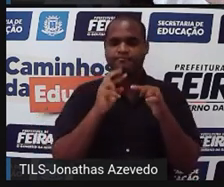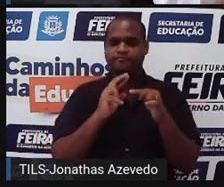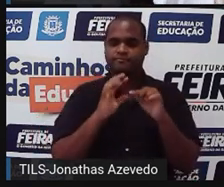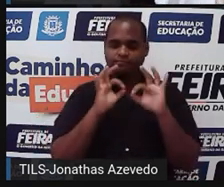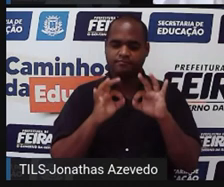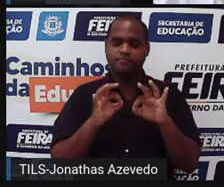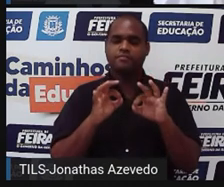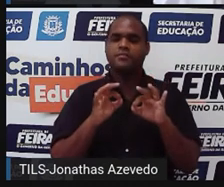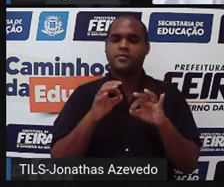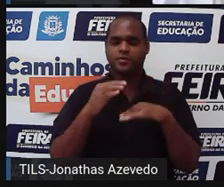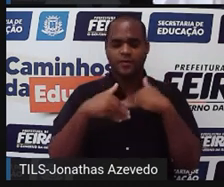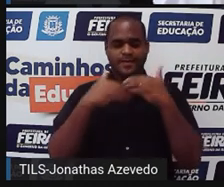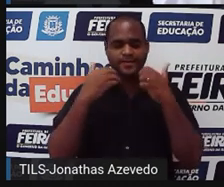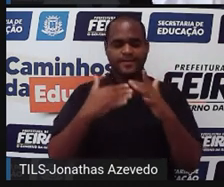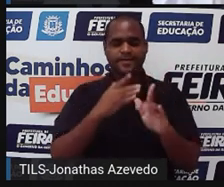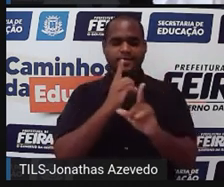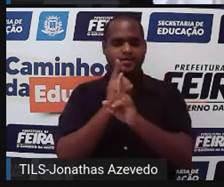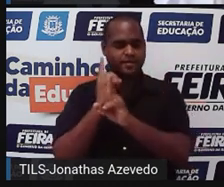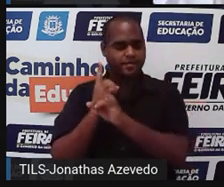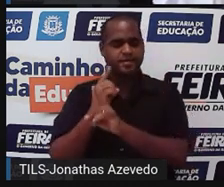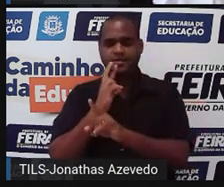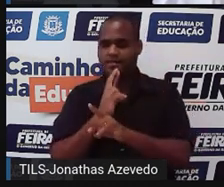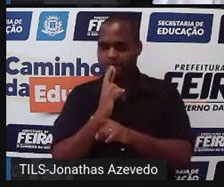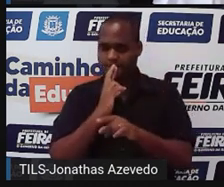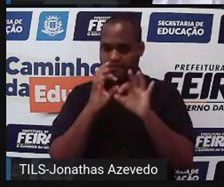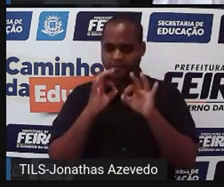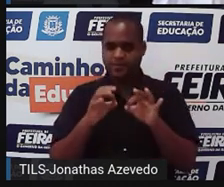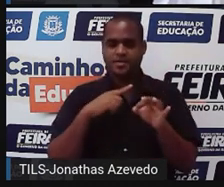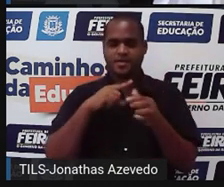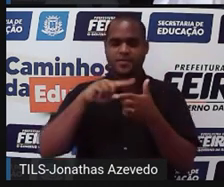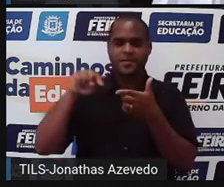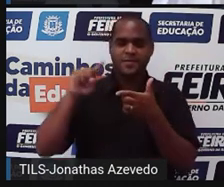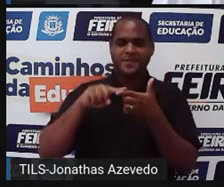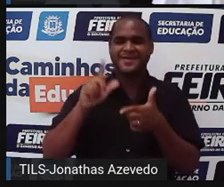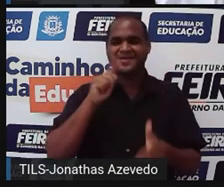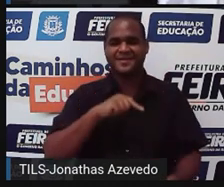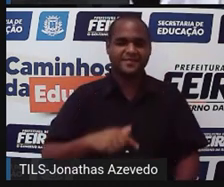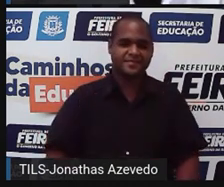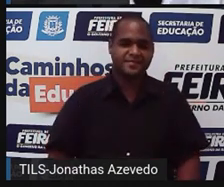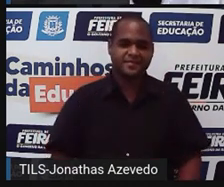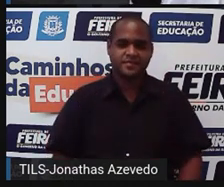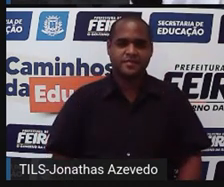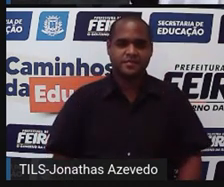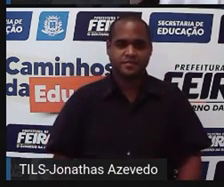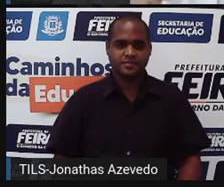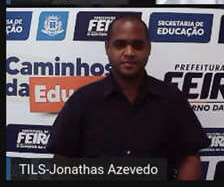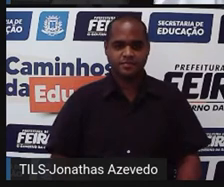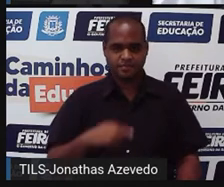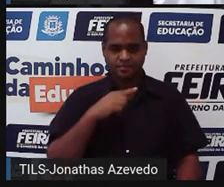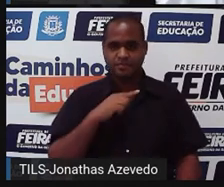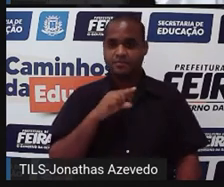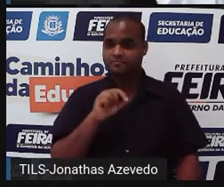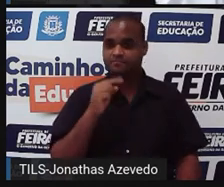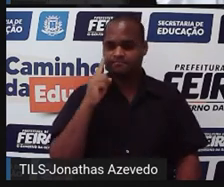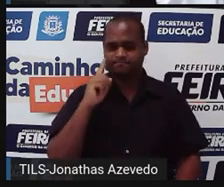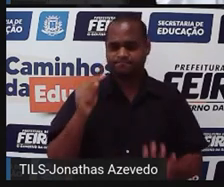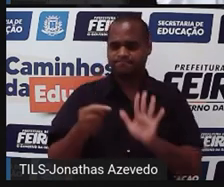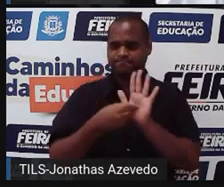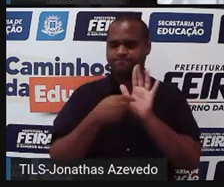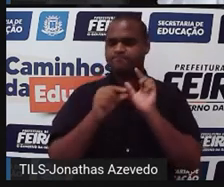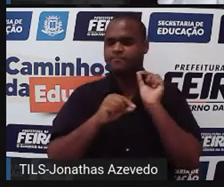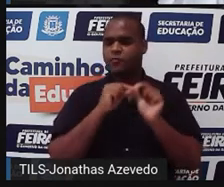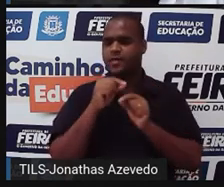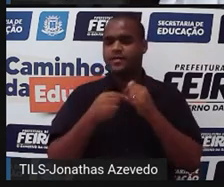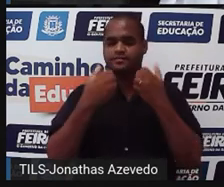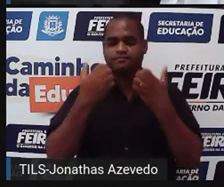a gente encontra também a resposta do problema. Tá bom? E aqui a gente chega no objetivo da nossa